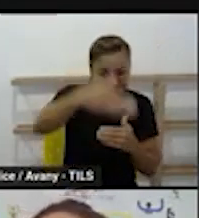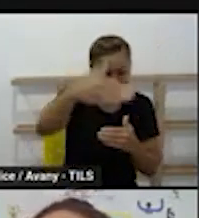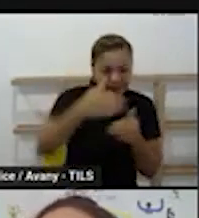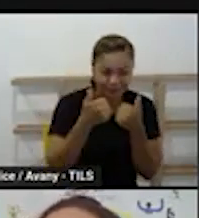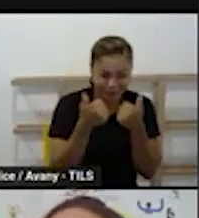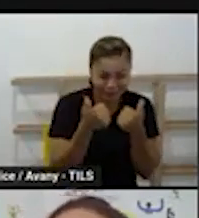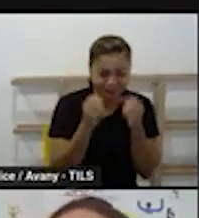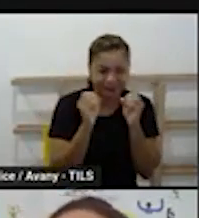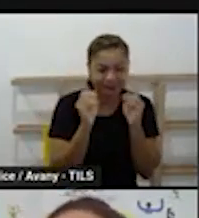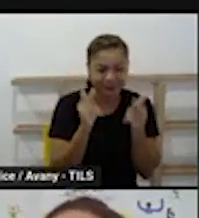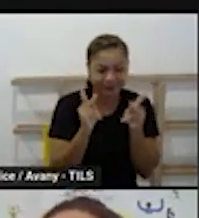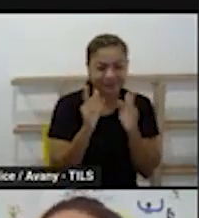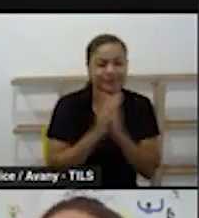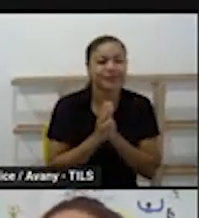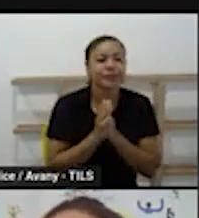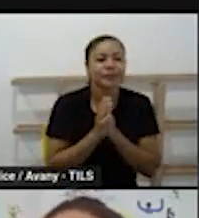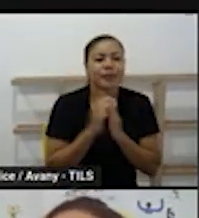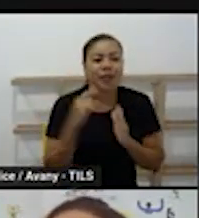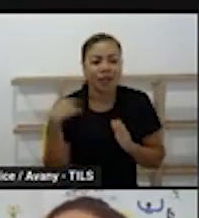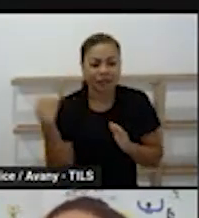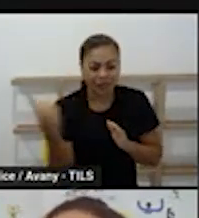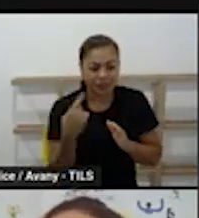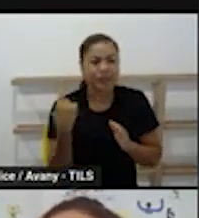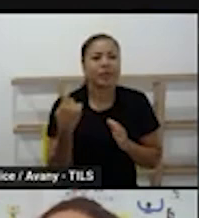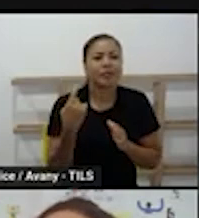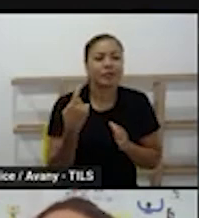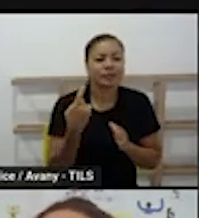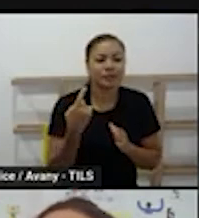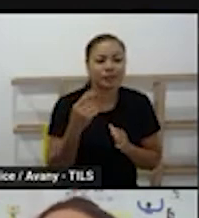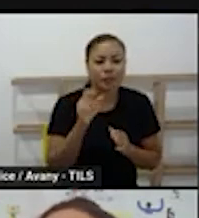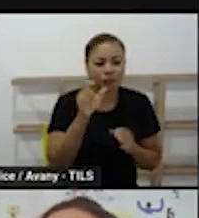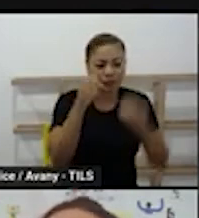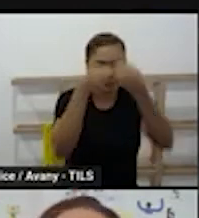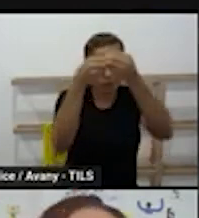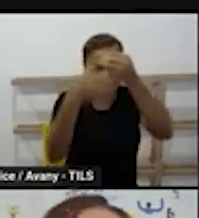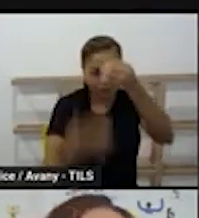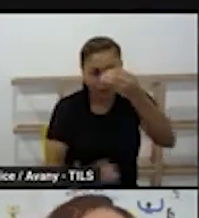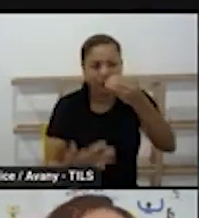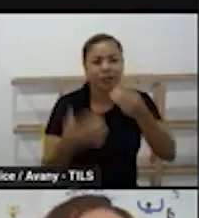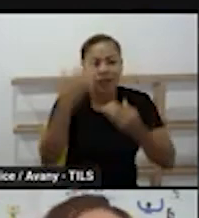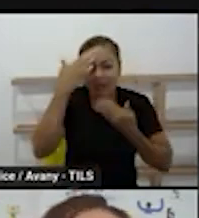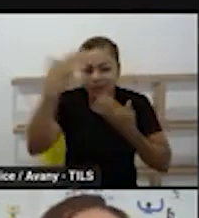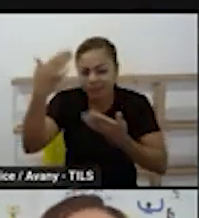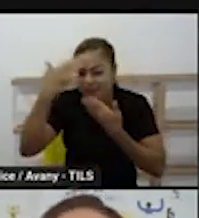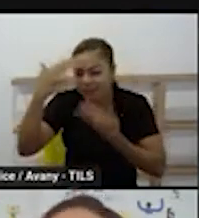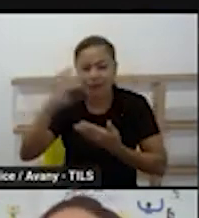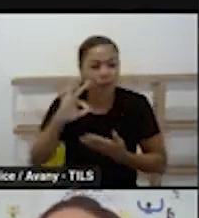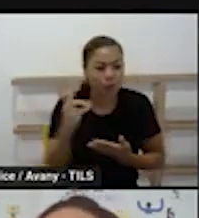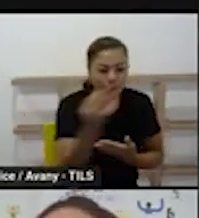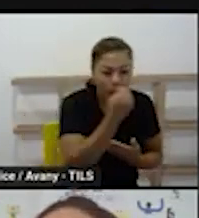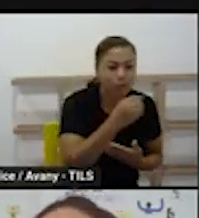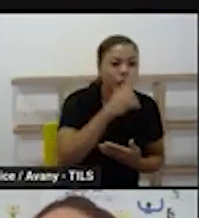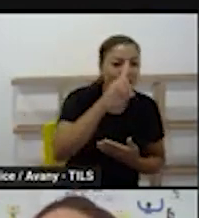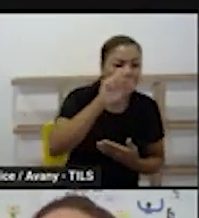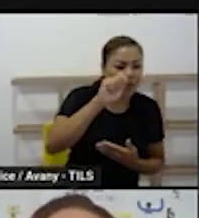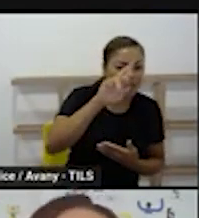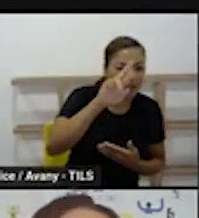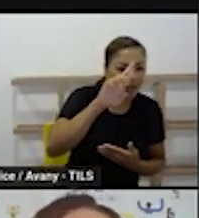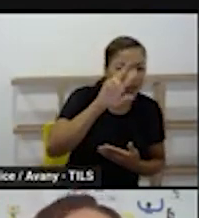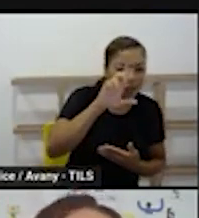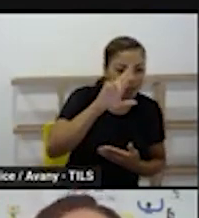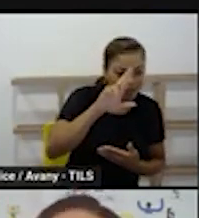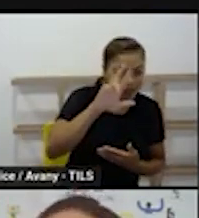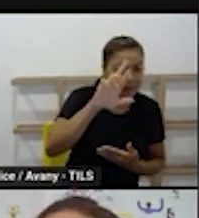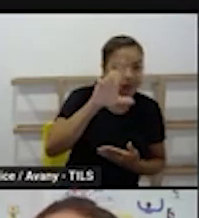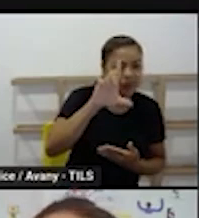o pessoal tá agradecendo aqui Vanessa gostei muito da formação obrigada obrigada Candice e Darlene pelo encontro formativo